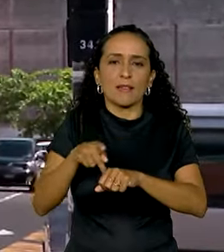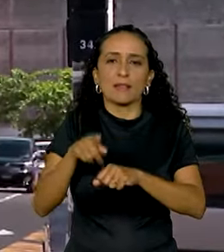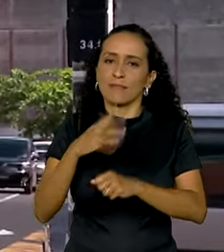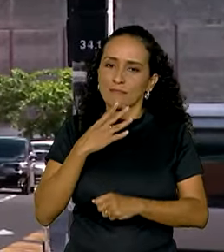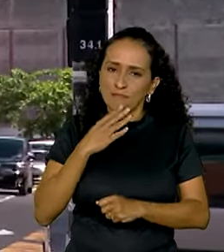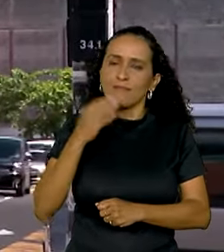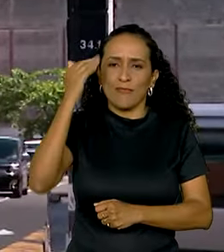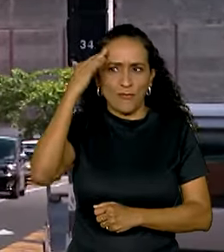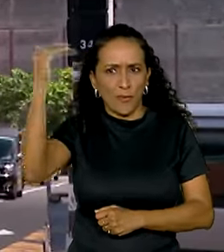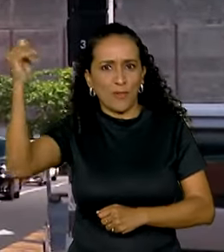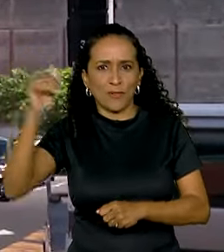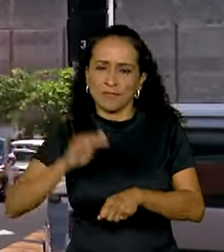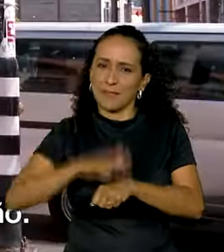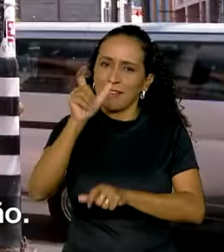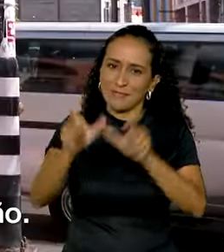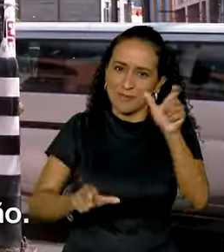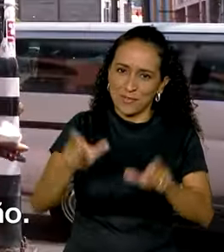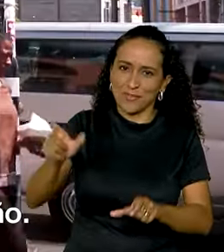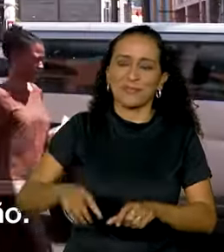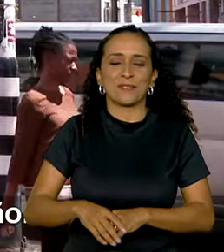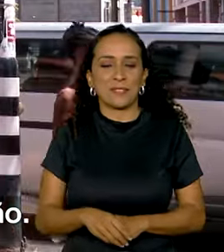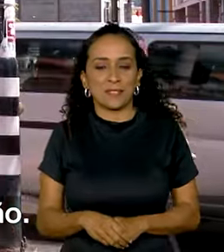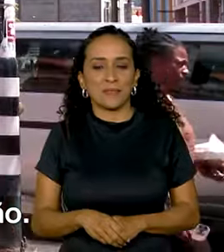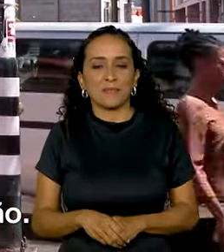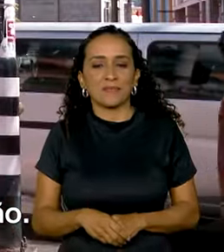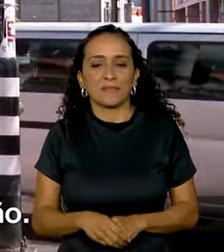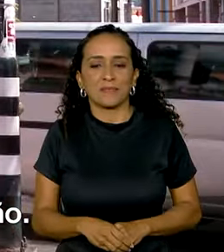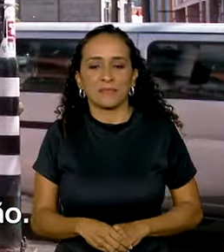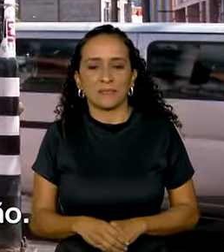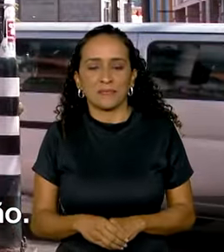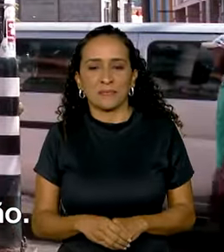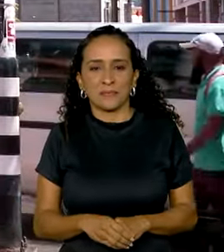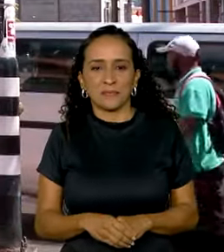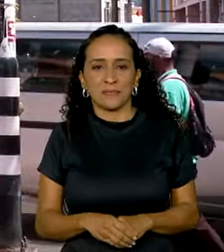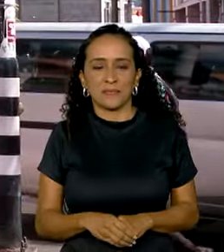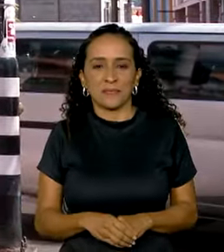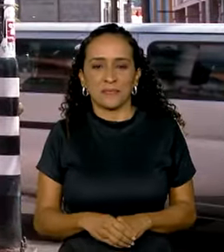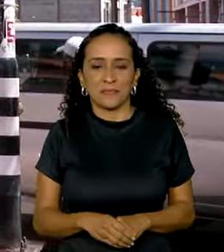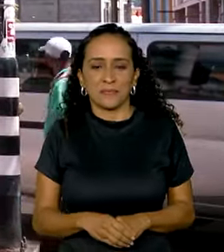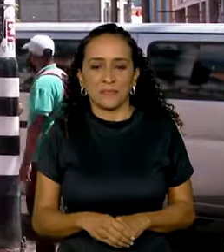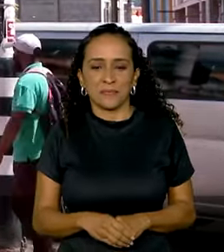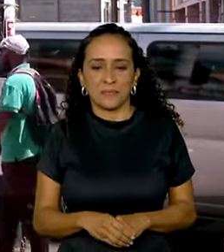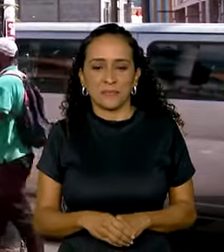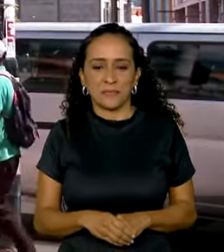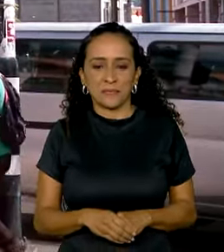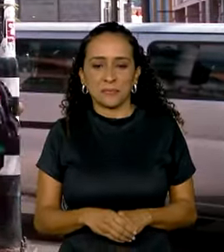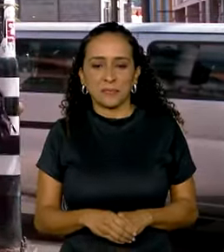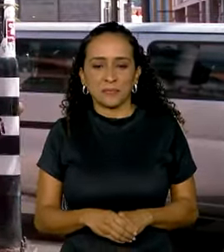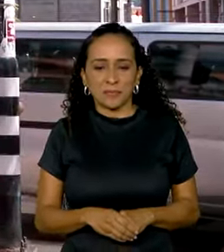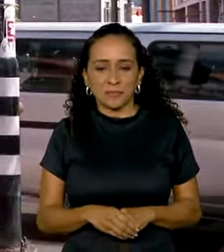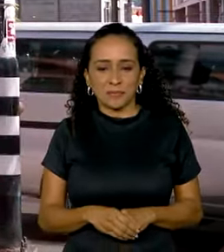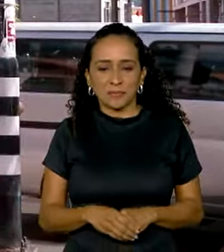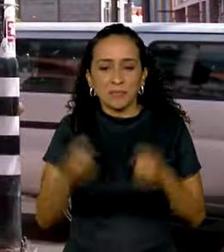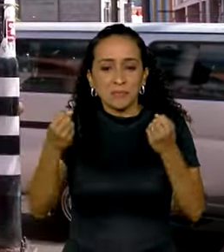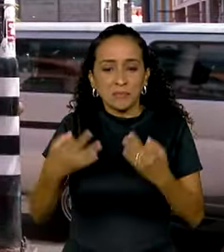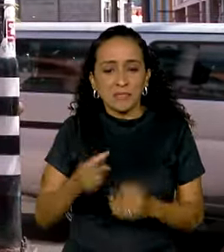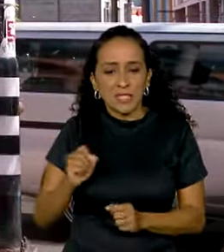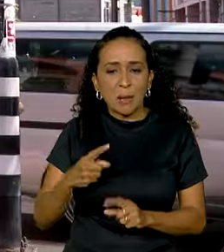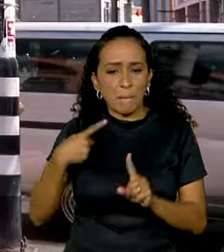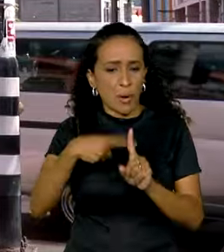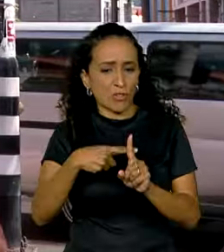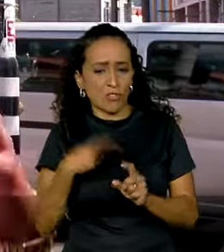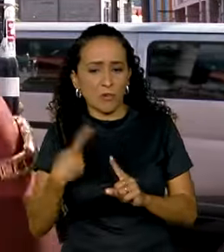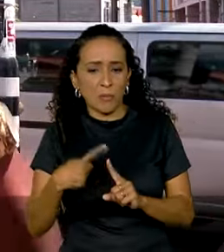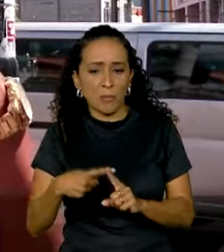conhecido por mais pessoas. Então, por isso, eu vou mudar minha opinião. Eu vou dizer sim, foi positivo para São